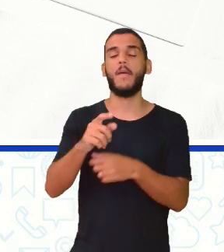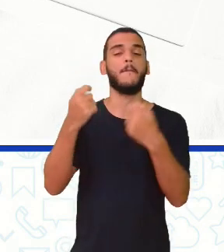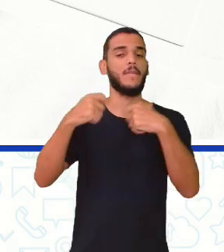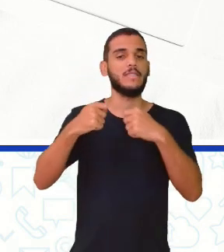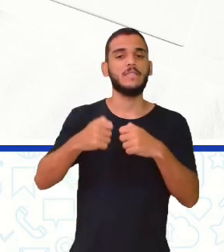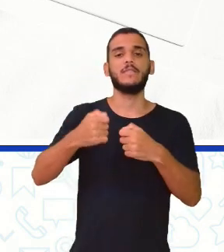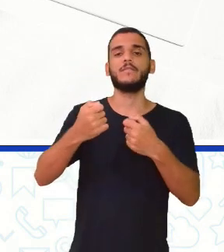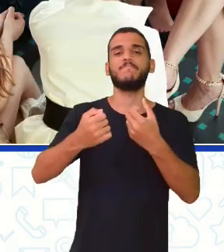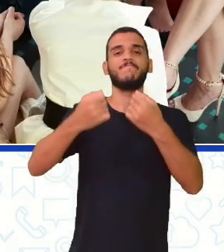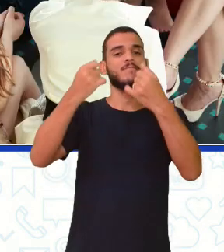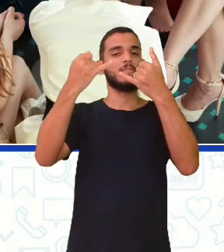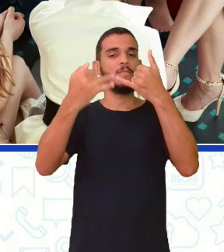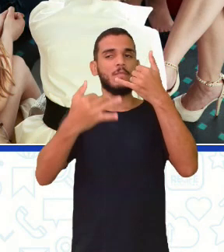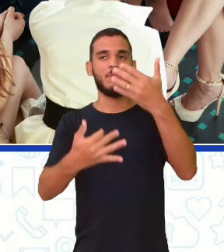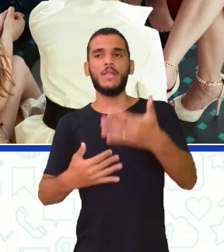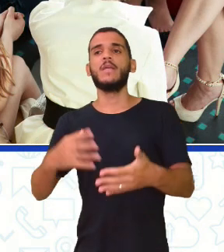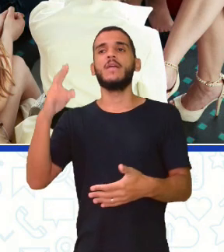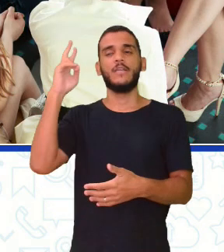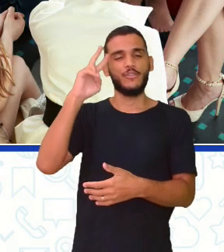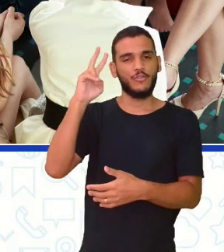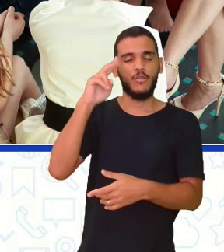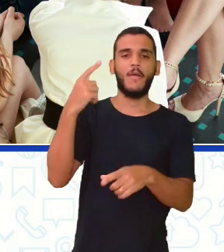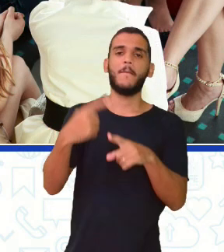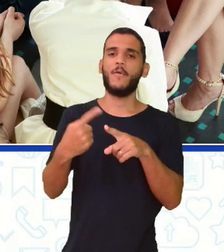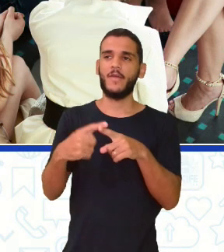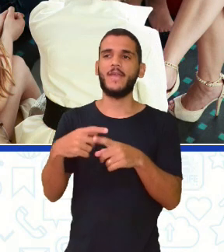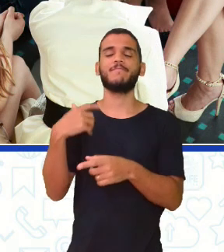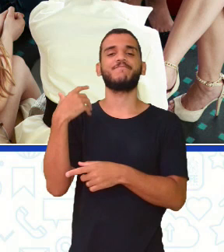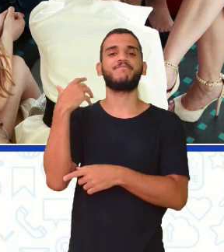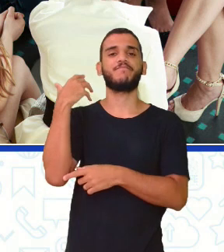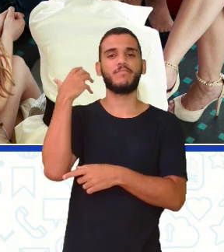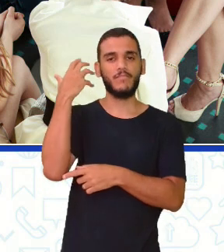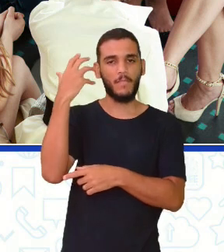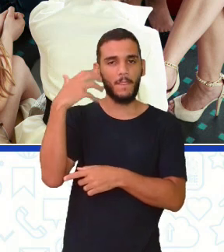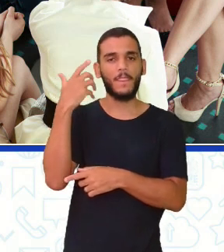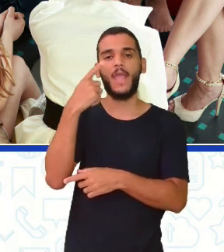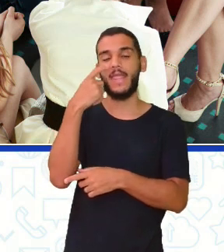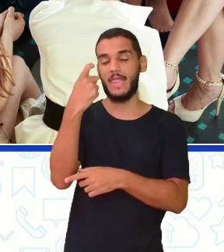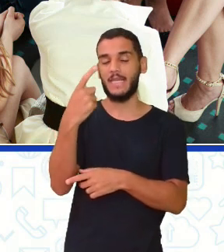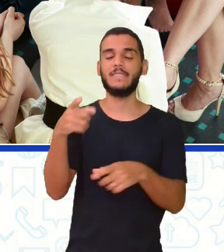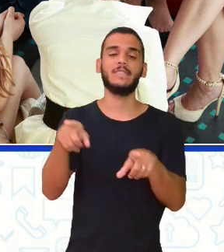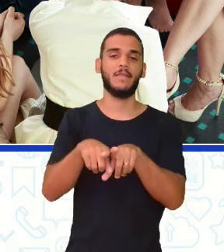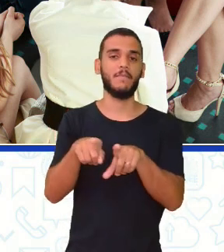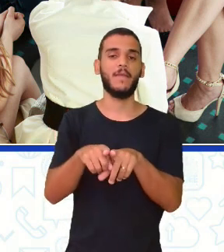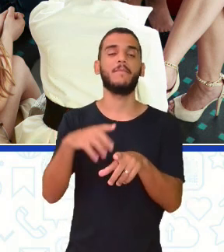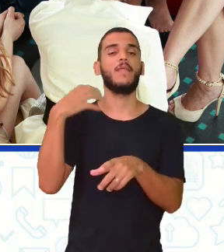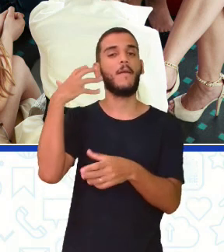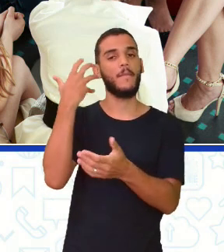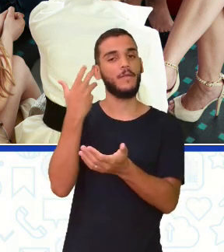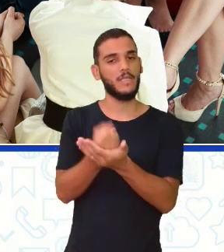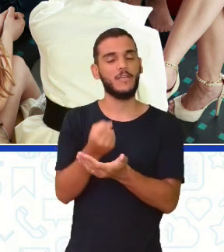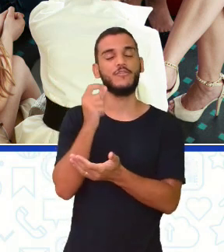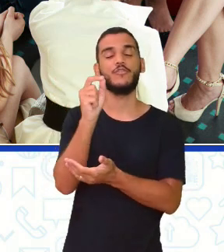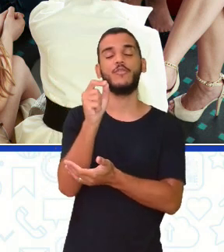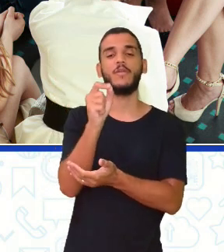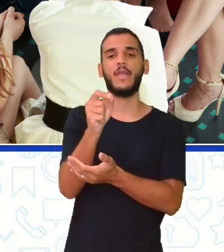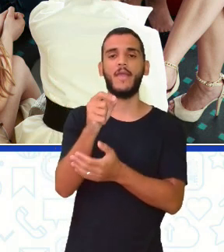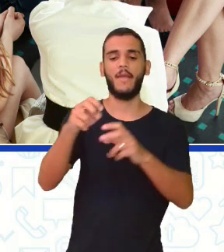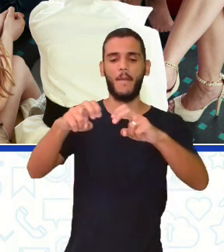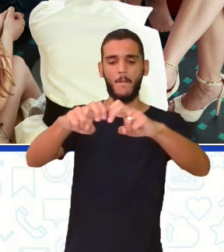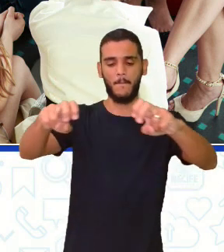para que fique interessante. A gente tem os podcasts de mesa redonda que aí são um grupo